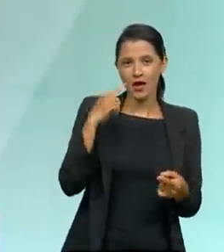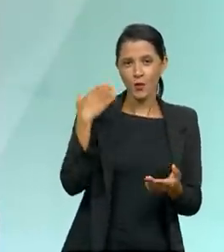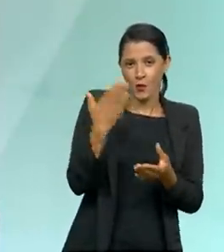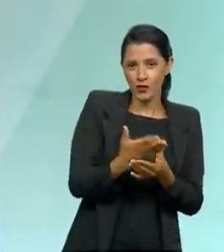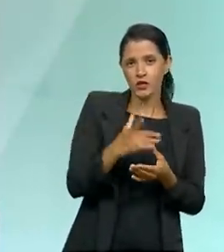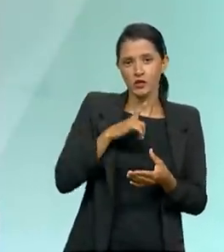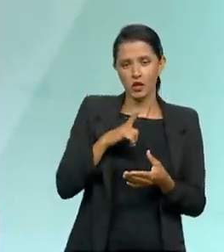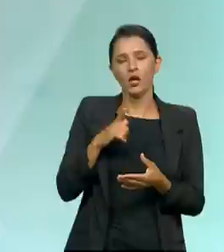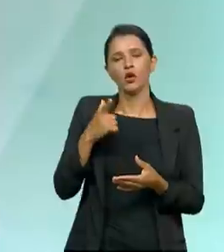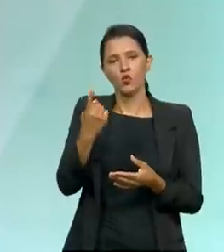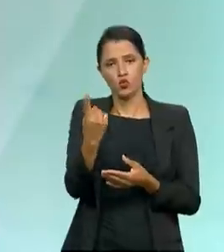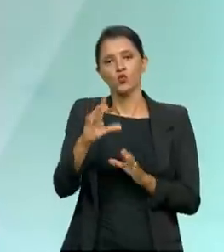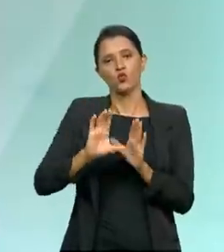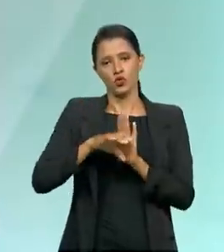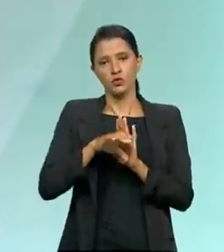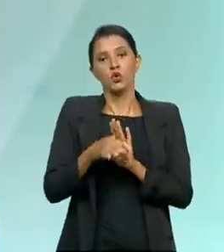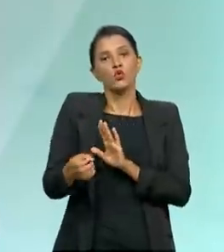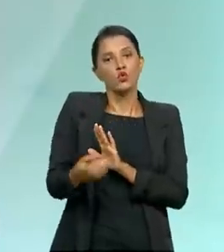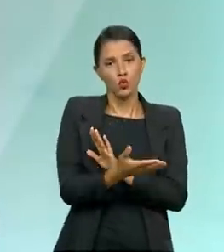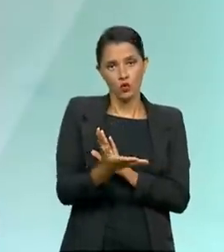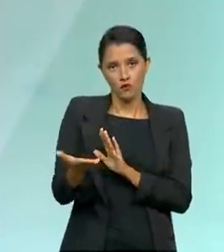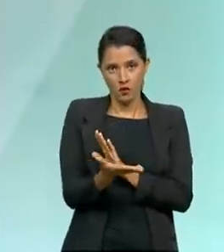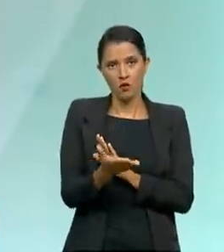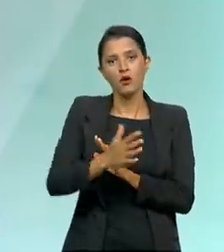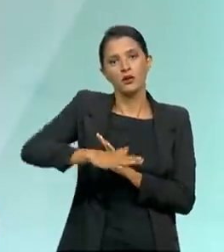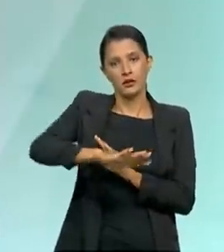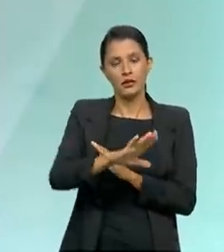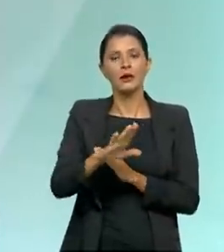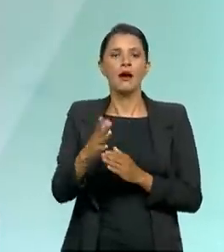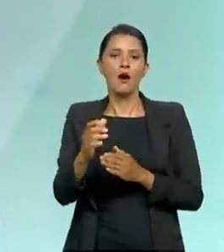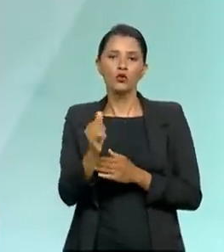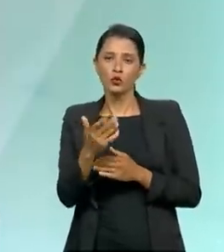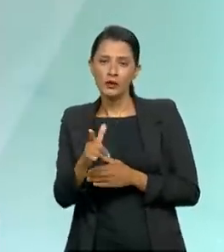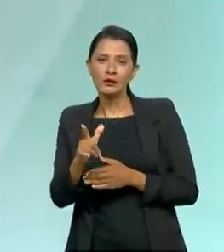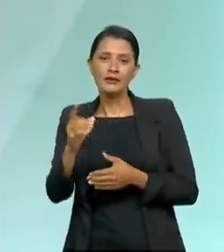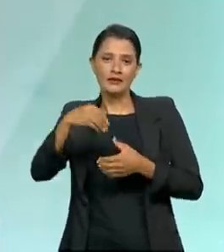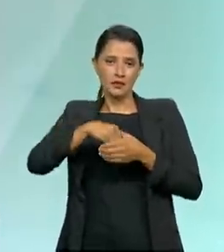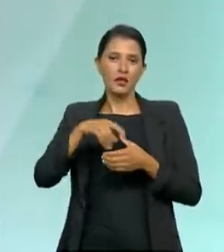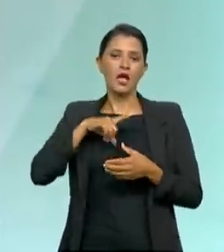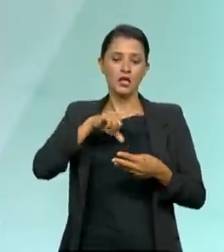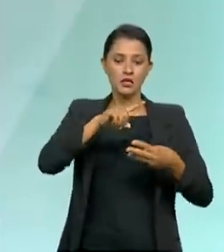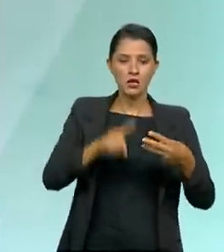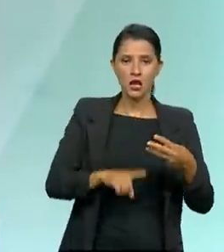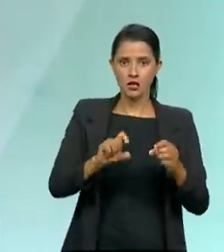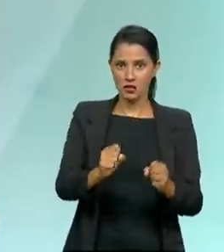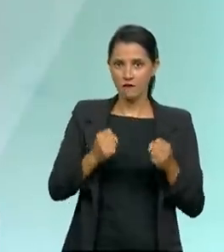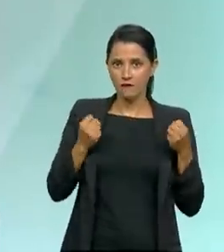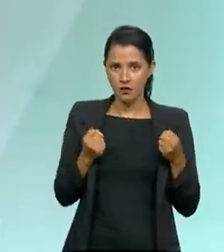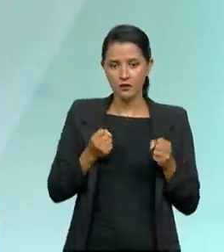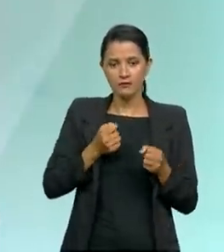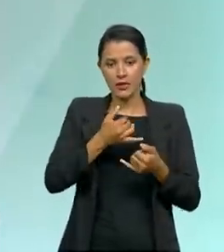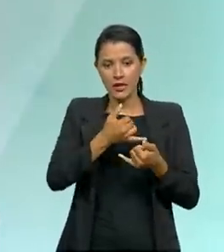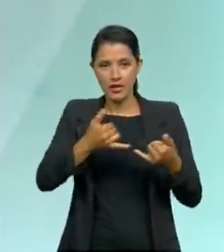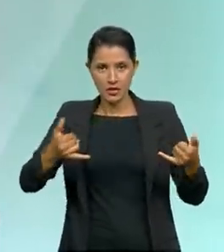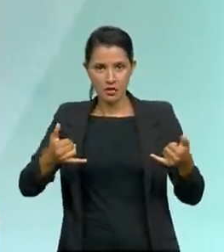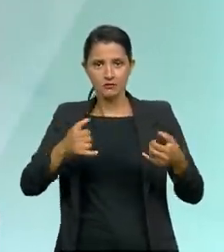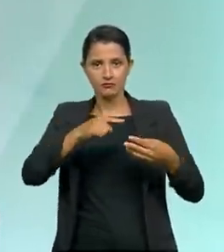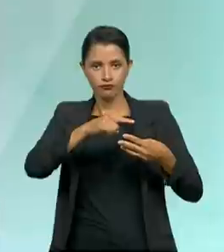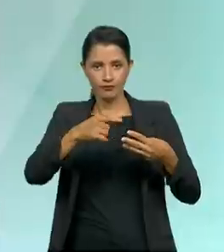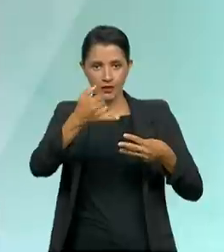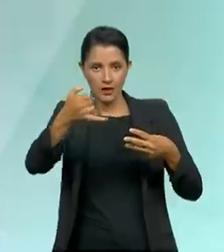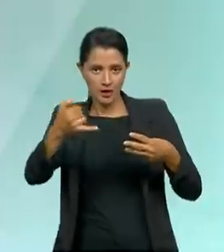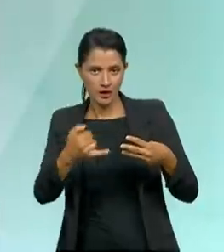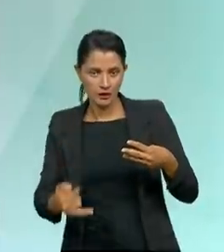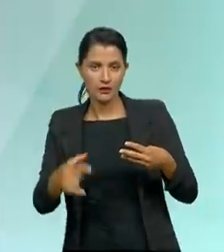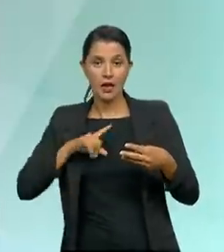conceito moderno na área de auditoria interna, que são três linhas de defesa. O governo, ele se organiza hoje em três linhas de defesa. Uma linha de